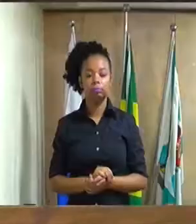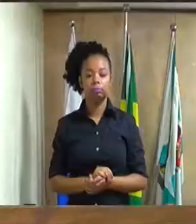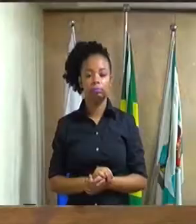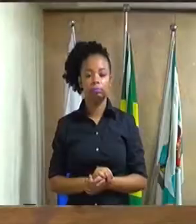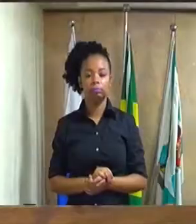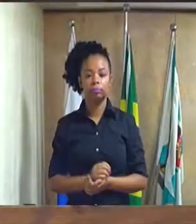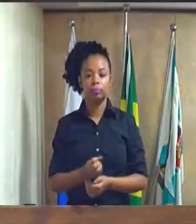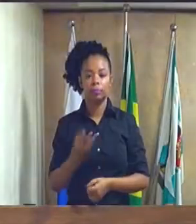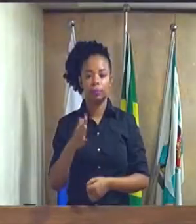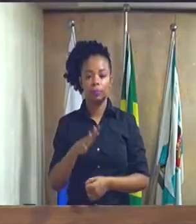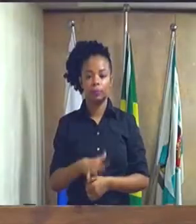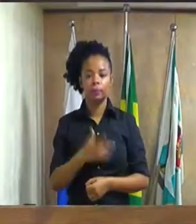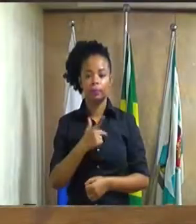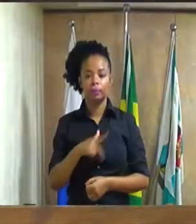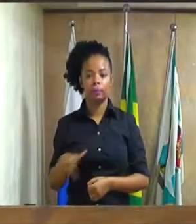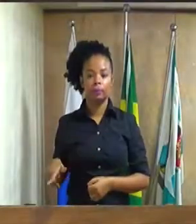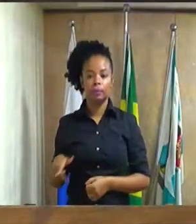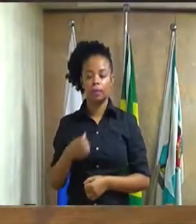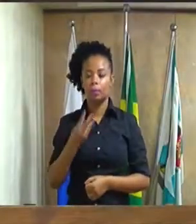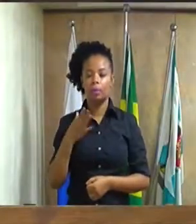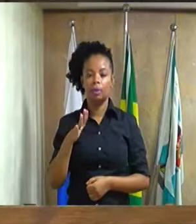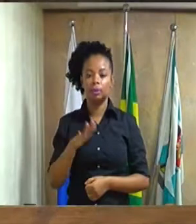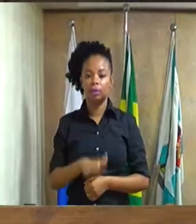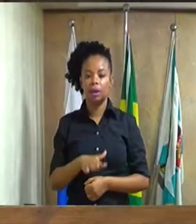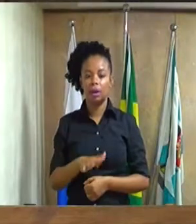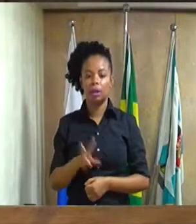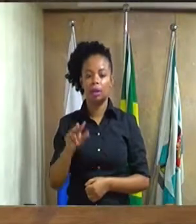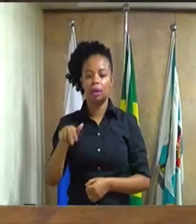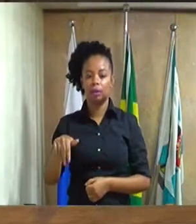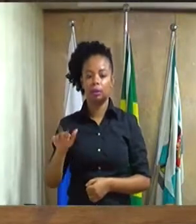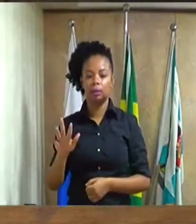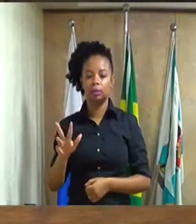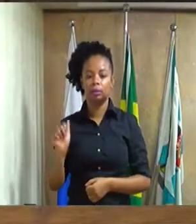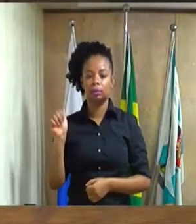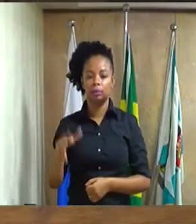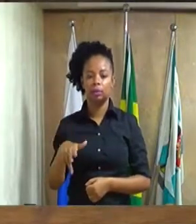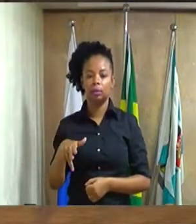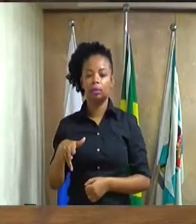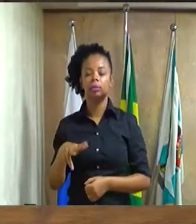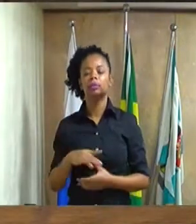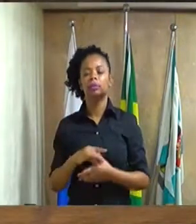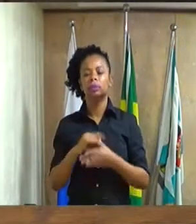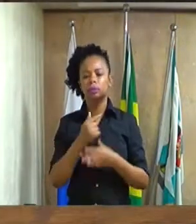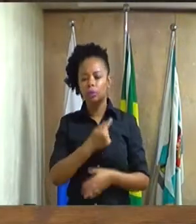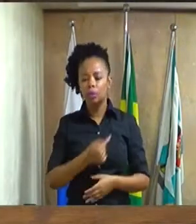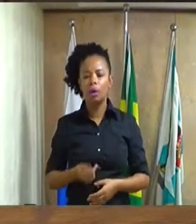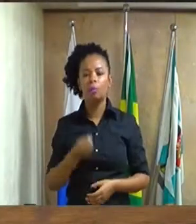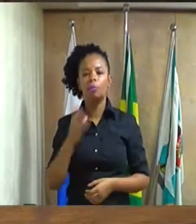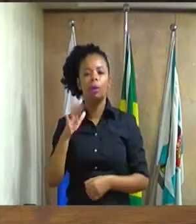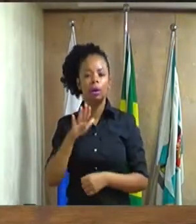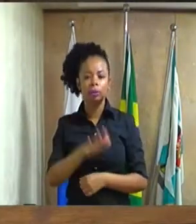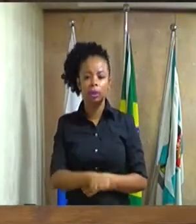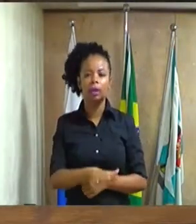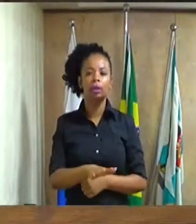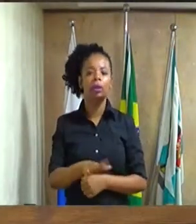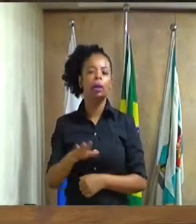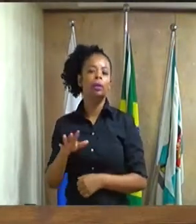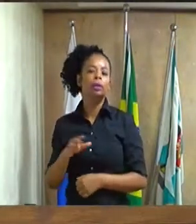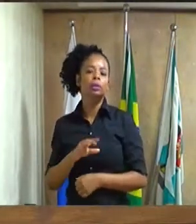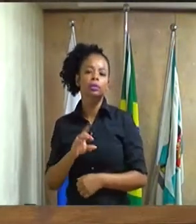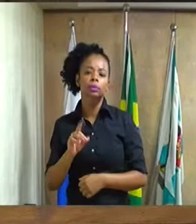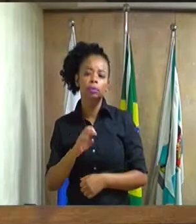Boa tarde, presidente. Boa tarde, Nivano de governo. Boa tarde, plateia. Boa tarde, vereadores.